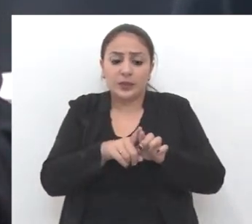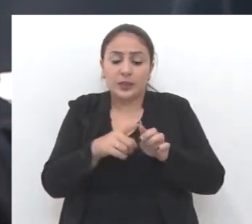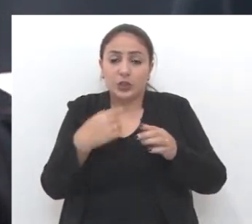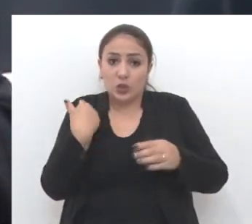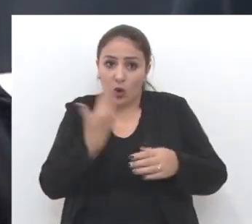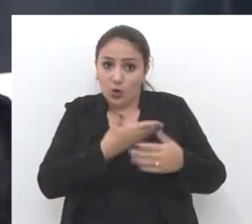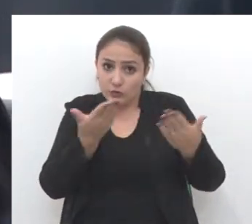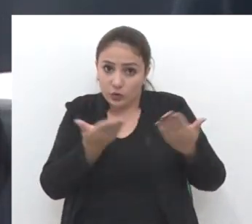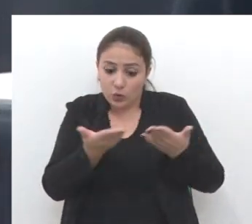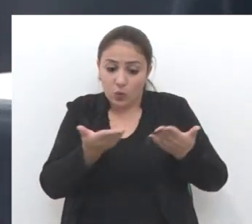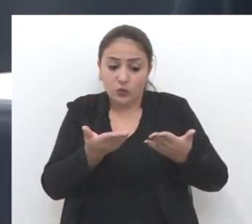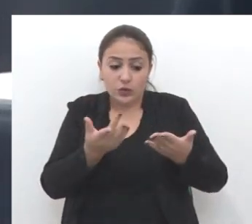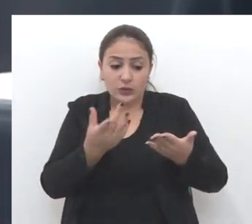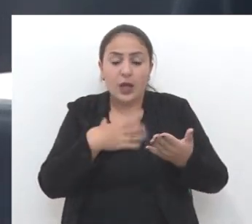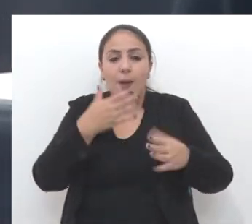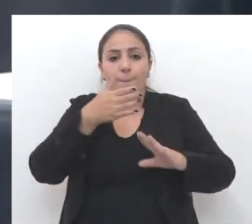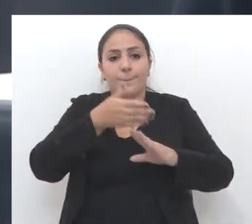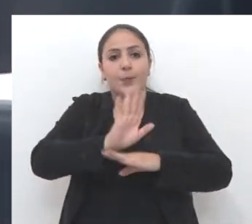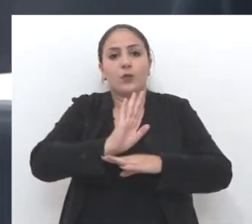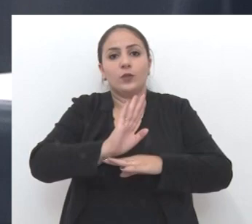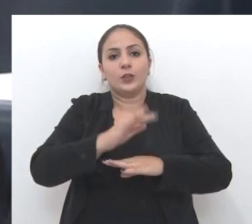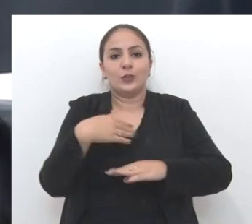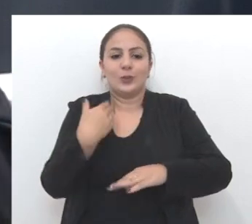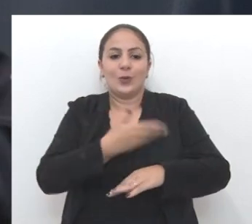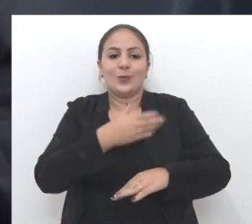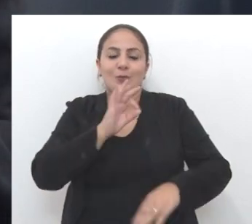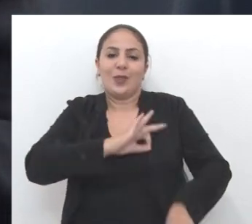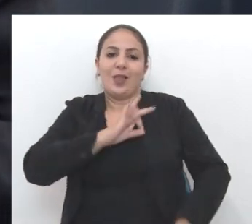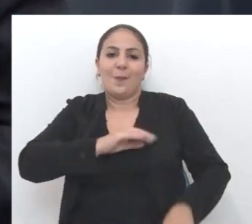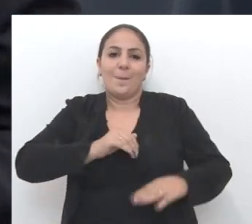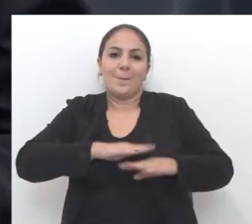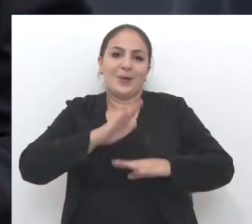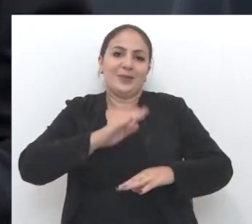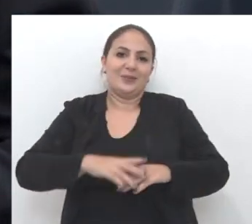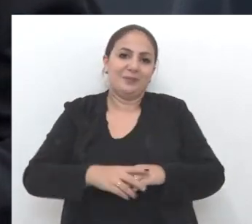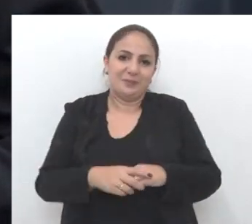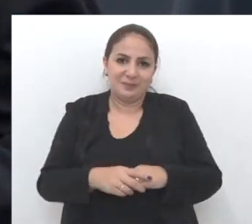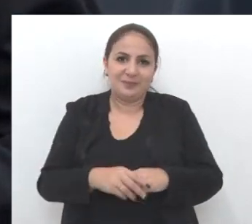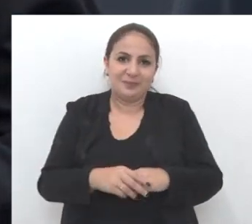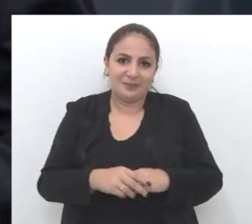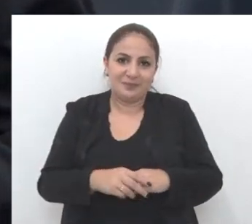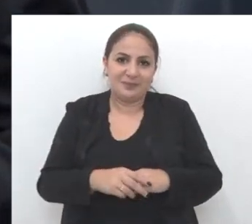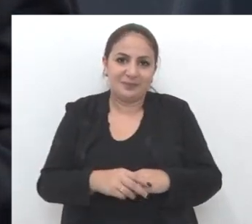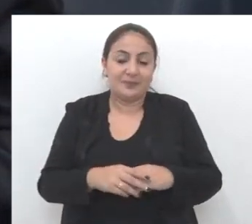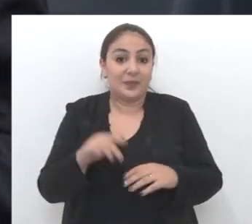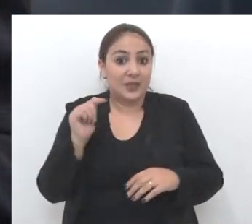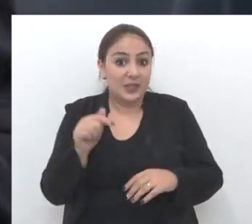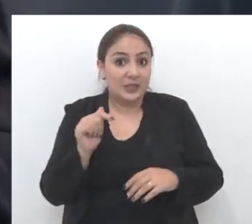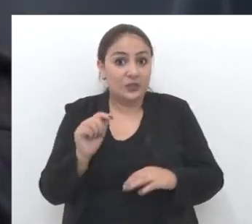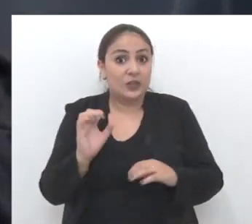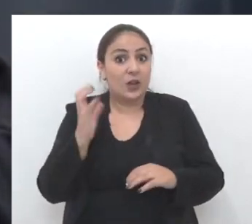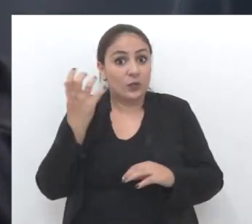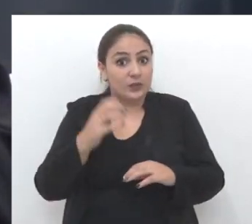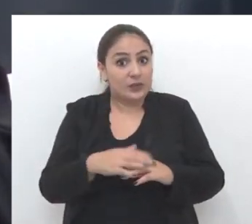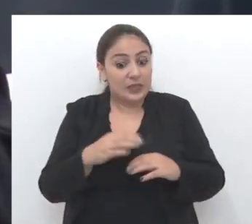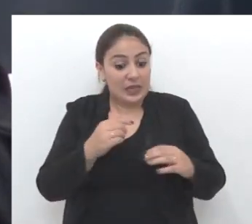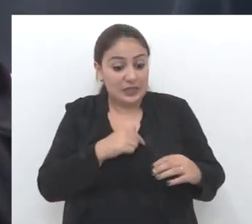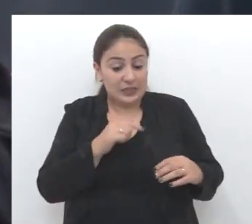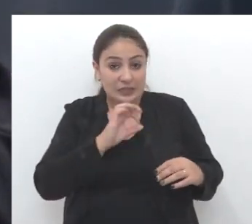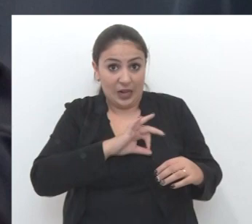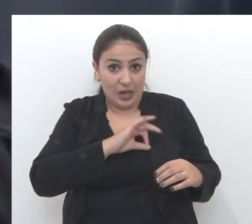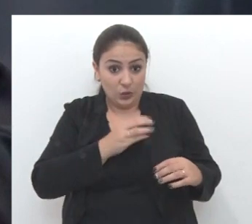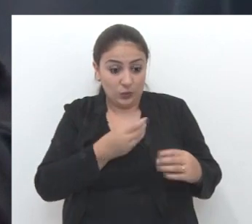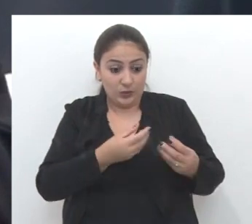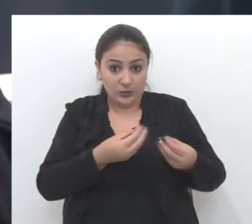que nós hoje estaríamos aprovando o nosso aumento. E esta possível doação,